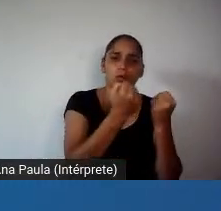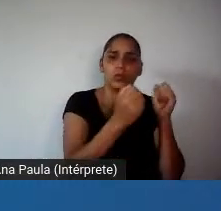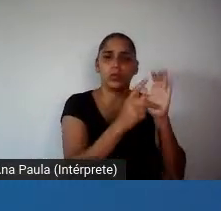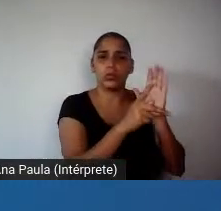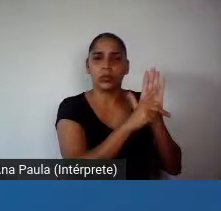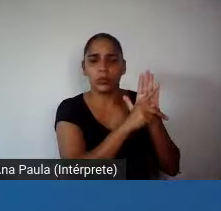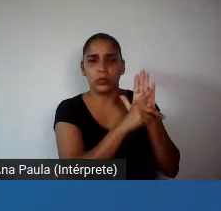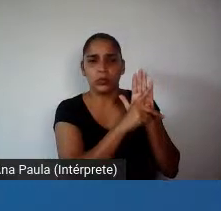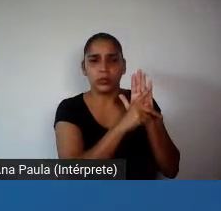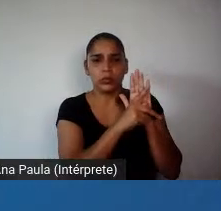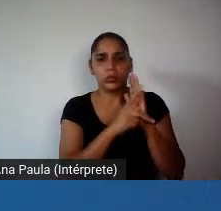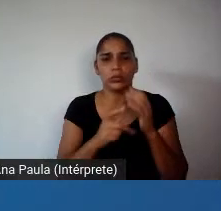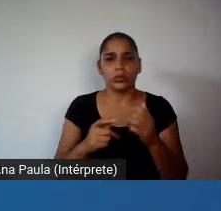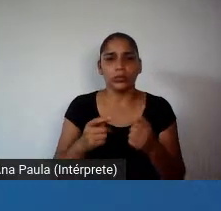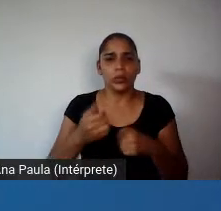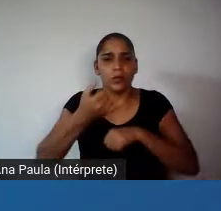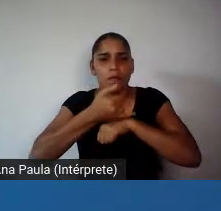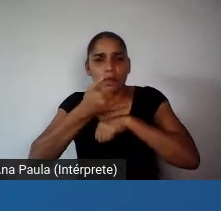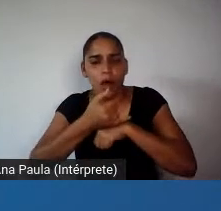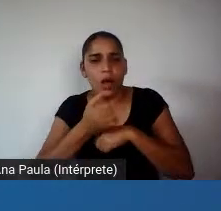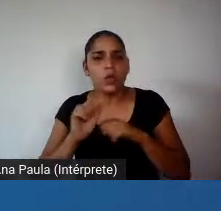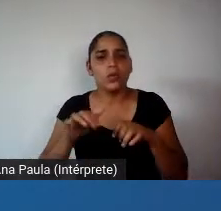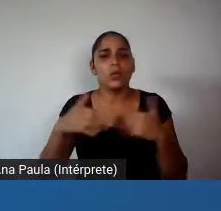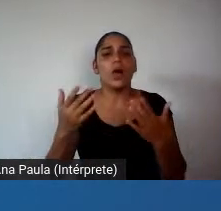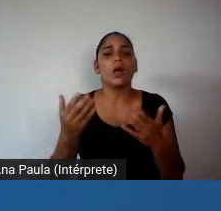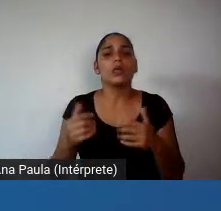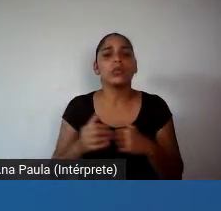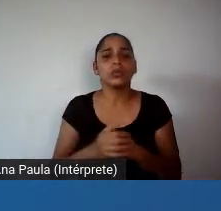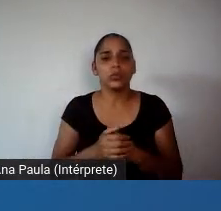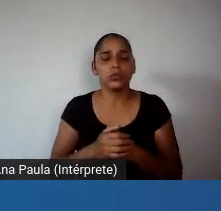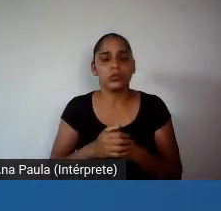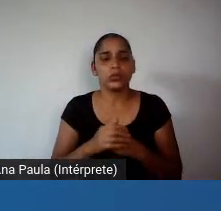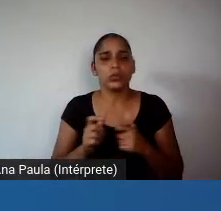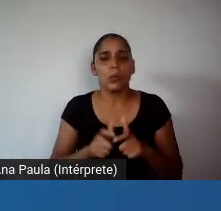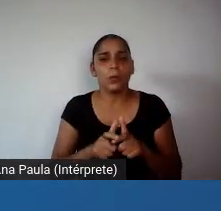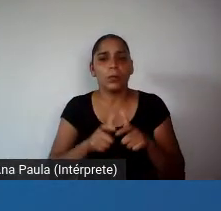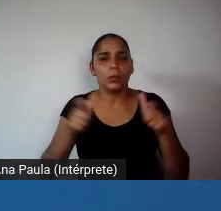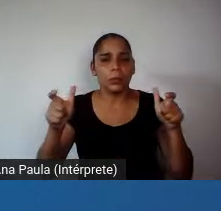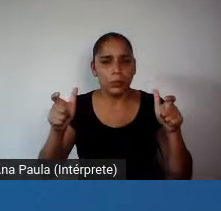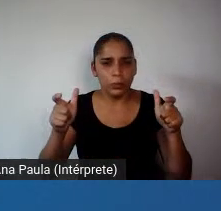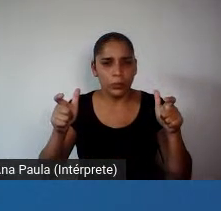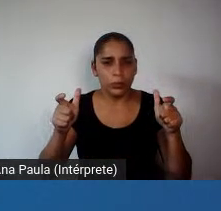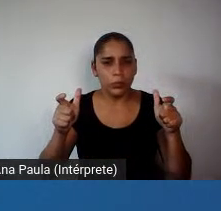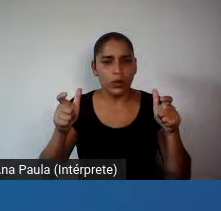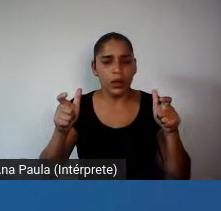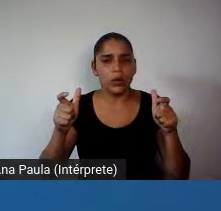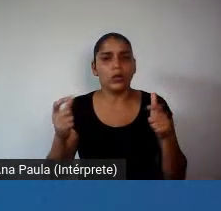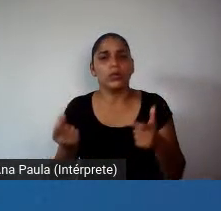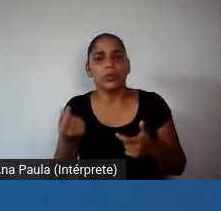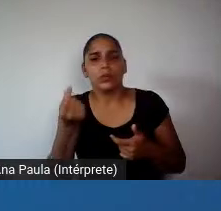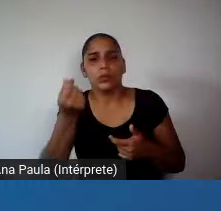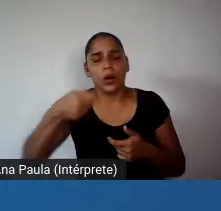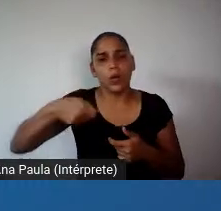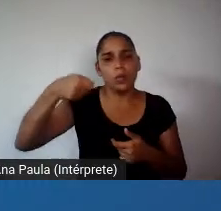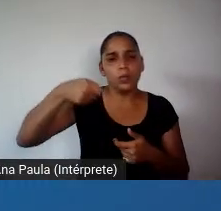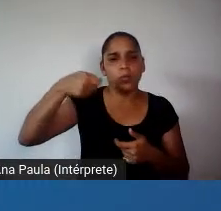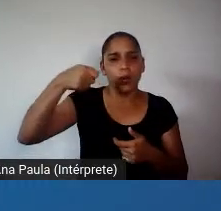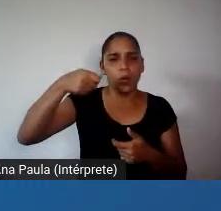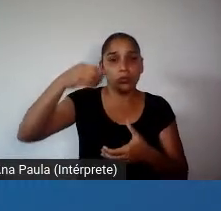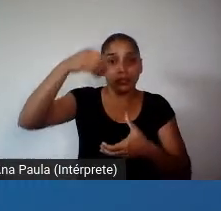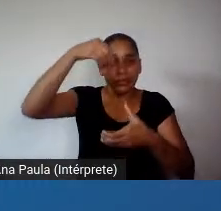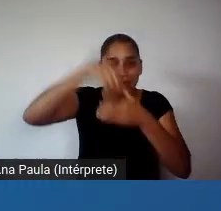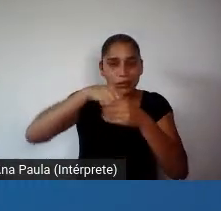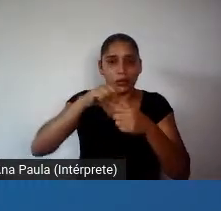petróleo, aço e minerais de ferro. Quais foram as duas maiores operações na Bolsa de Valores no meio da